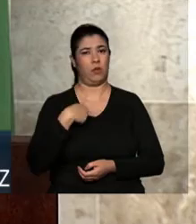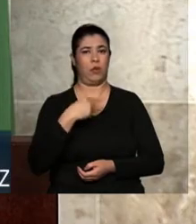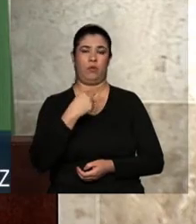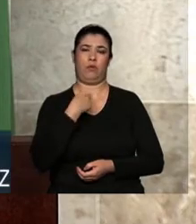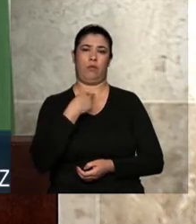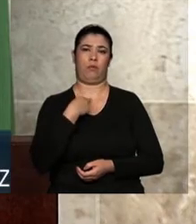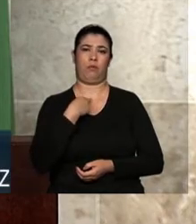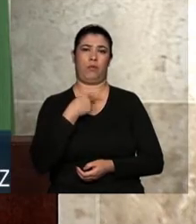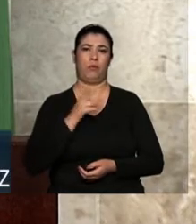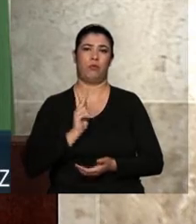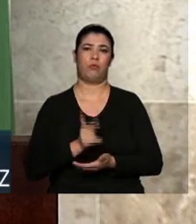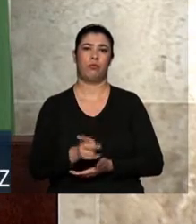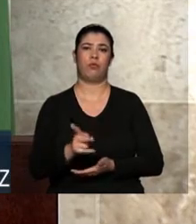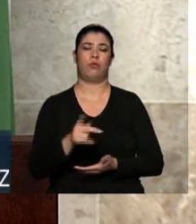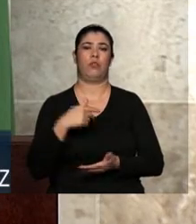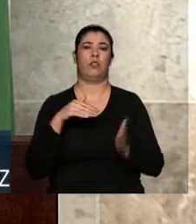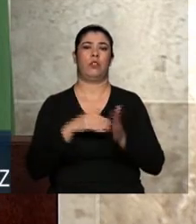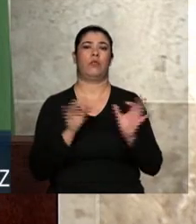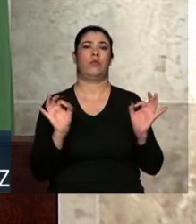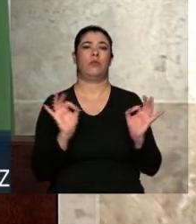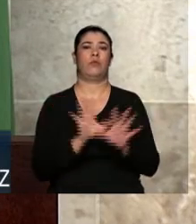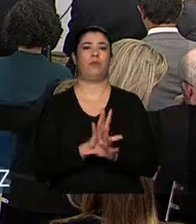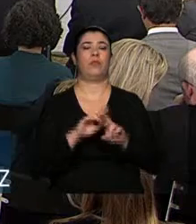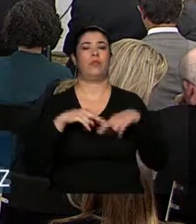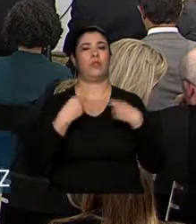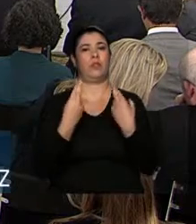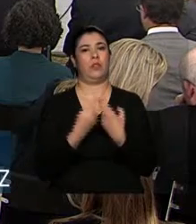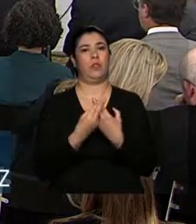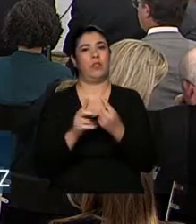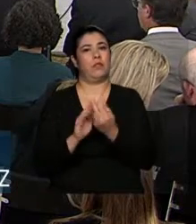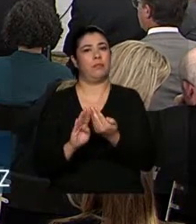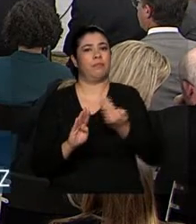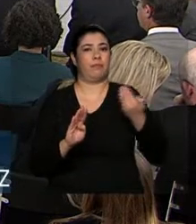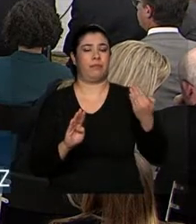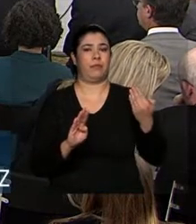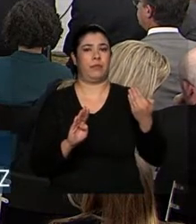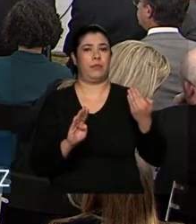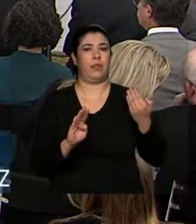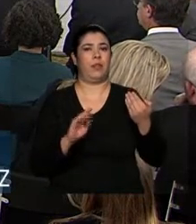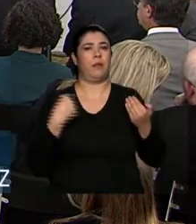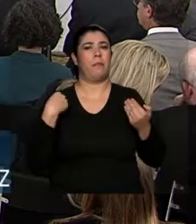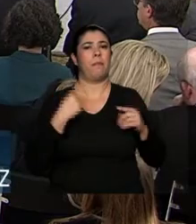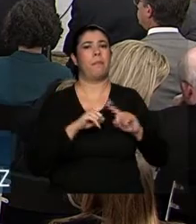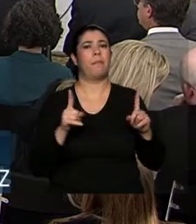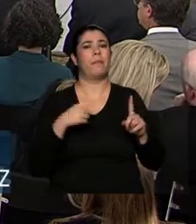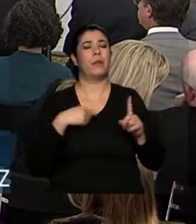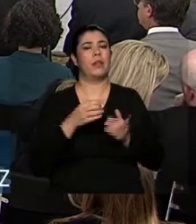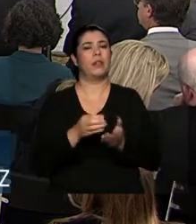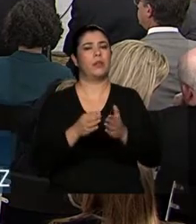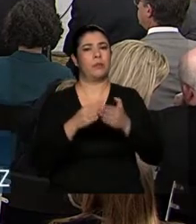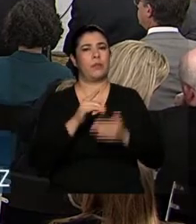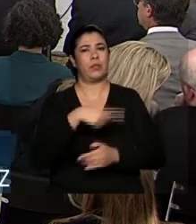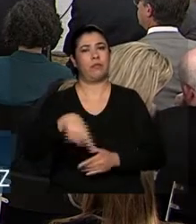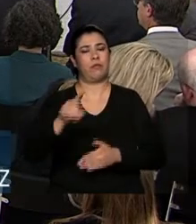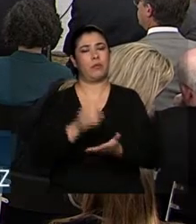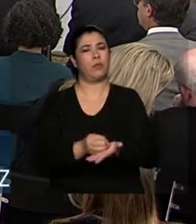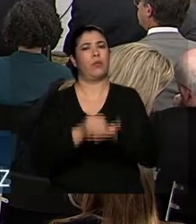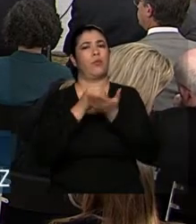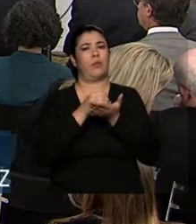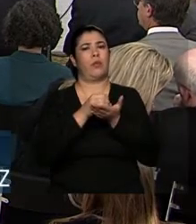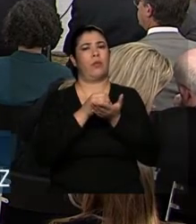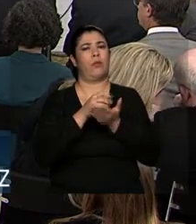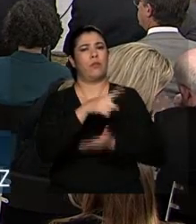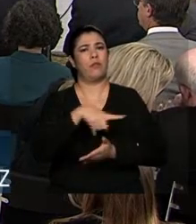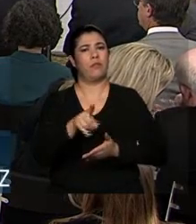dessa reunião, eu vou ter de me retirar. Mas eu queria pedir o apoio de vocês, pedir a